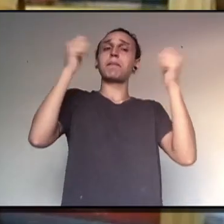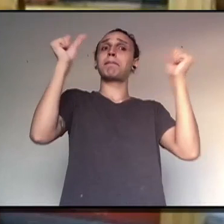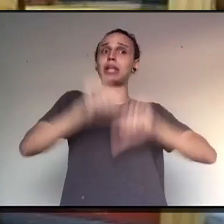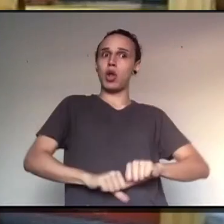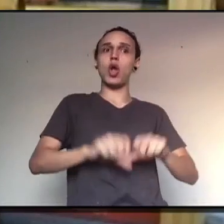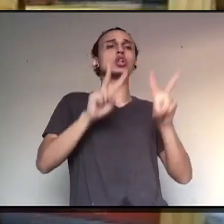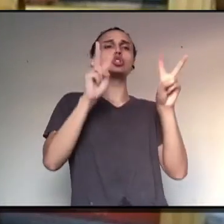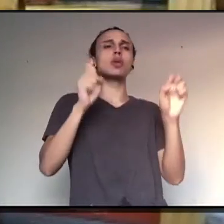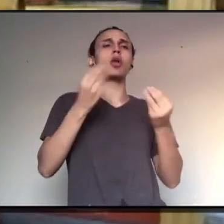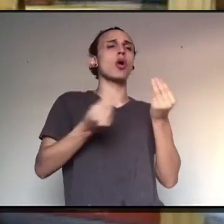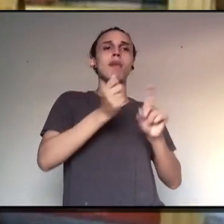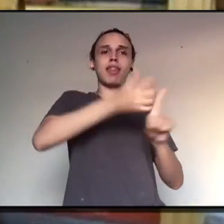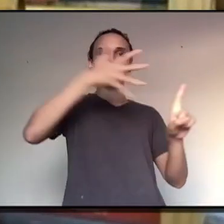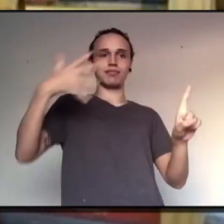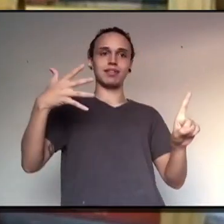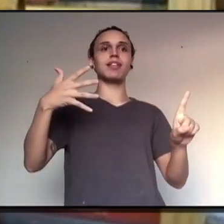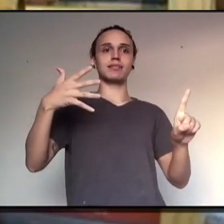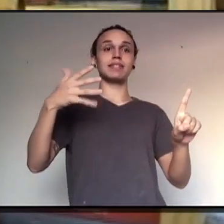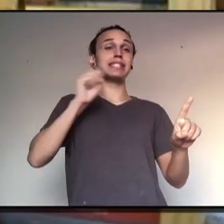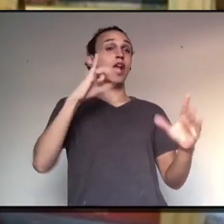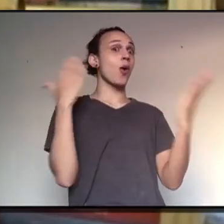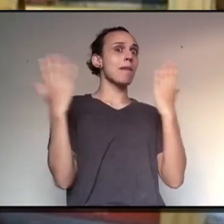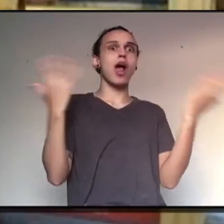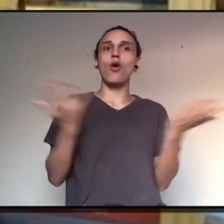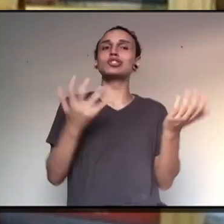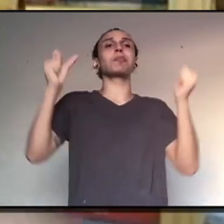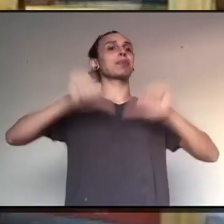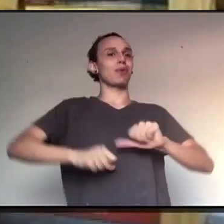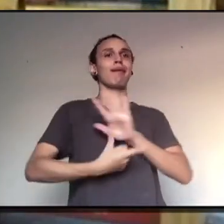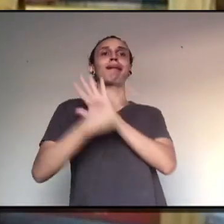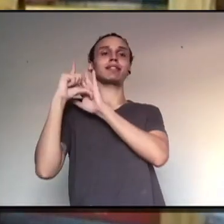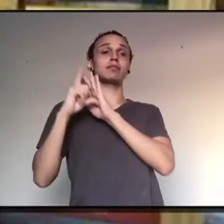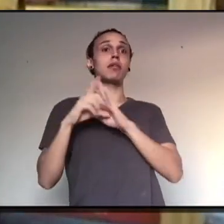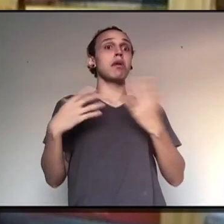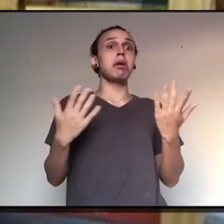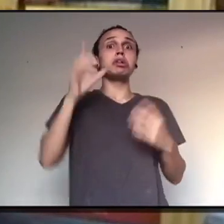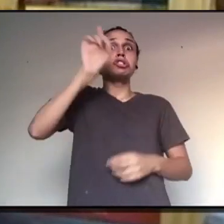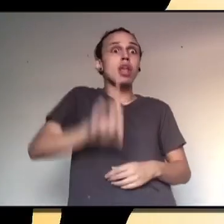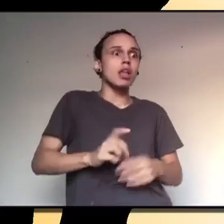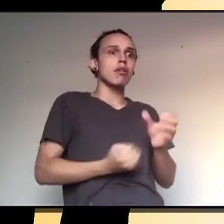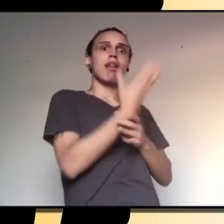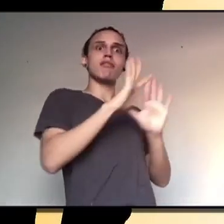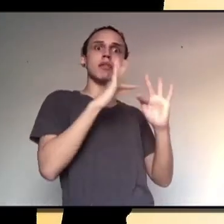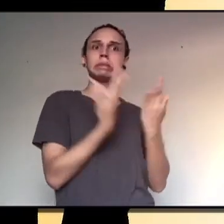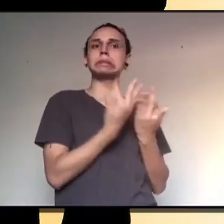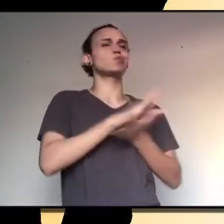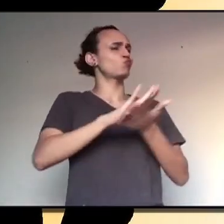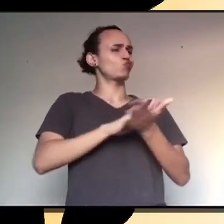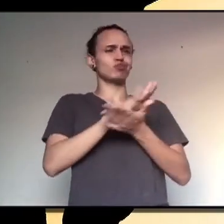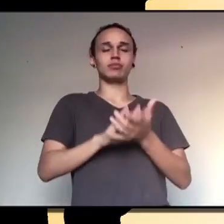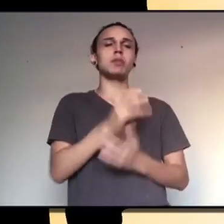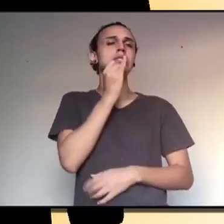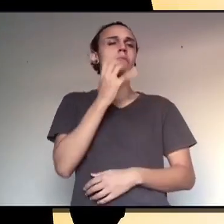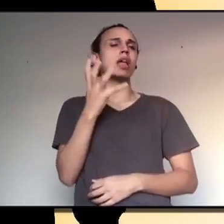hostil em relação à sexualidade e identidade de gênero do que a gente vivencia hoje e que não tinham direitos de